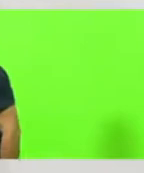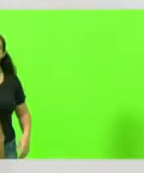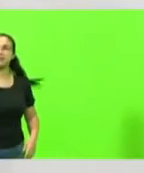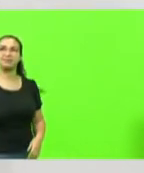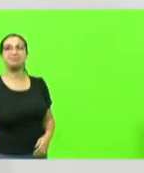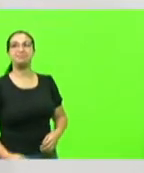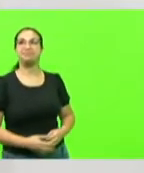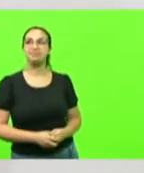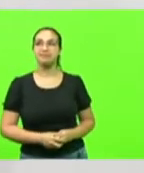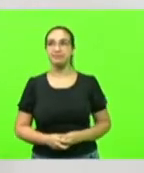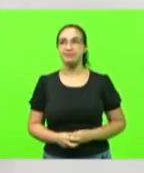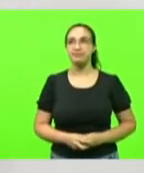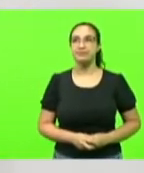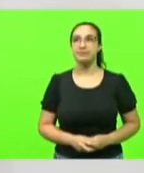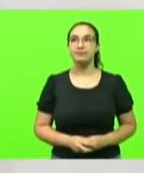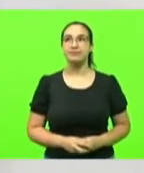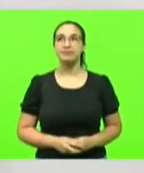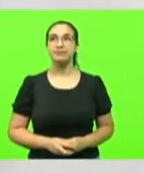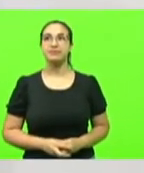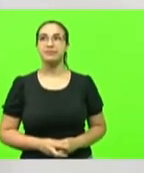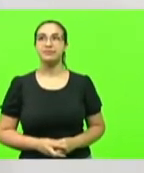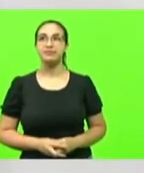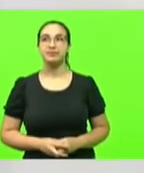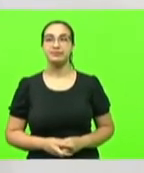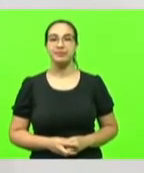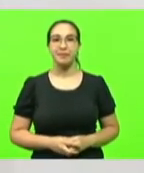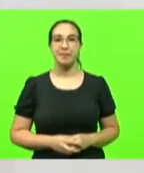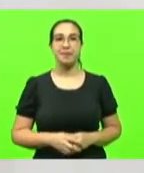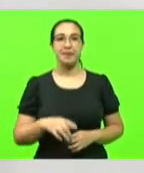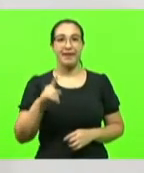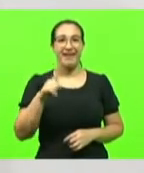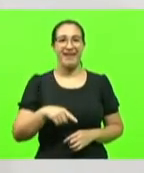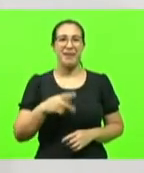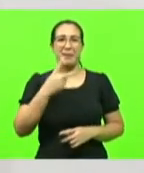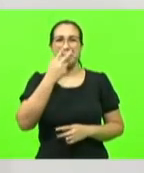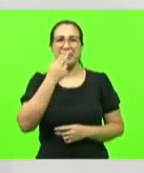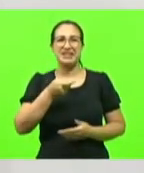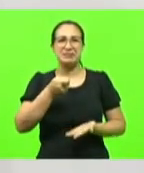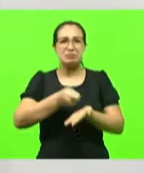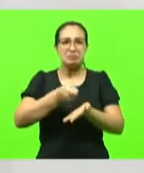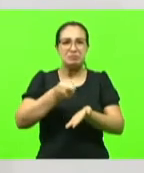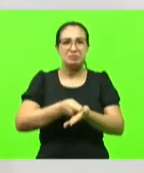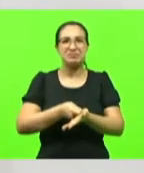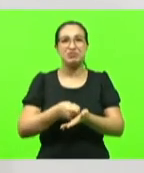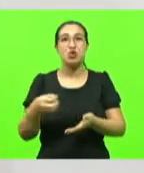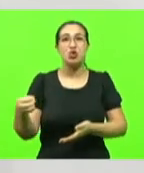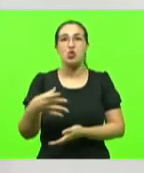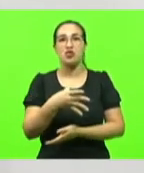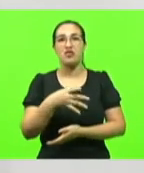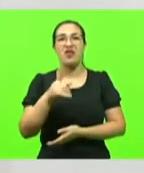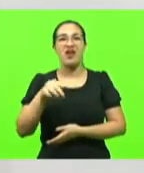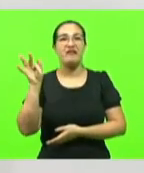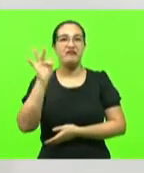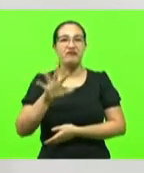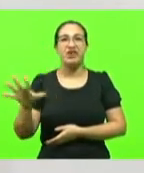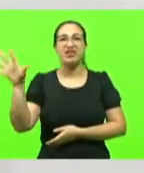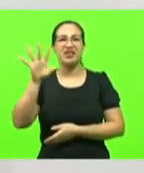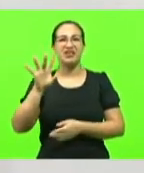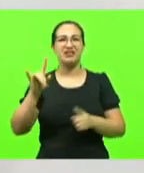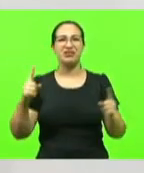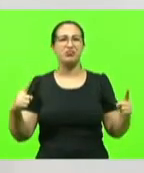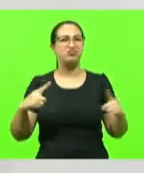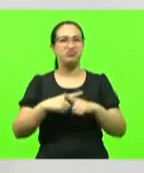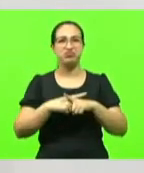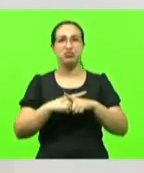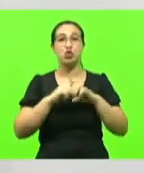que a gente manda para a União. Essa é a exploração moderna. É a nossa federação que é dos avessos. Todos